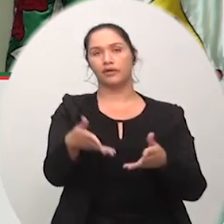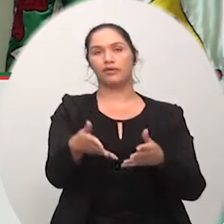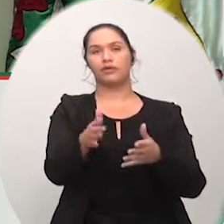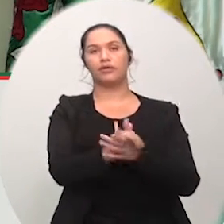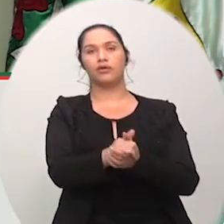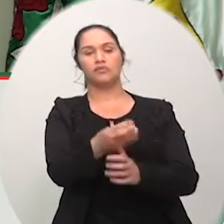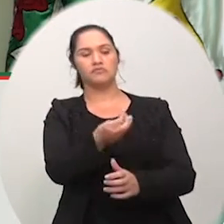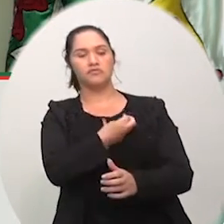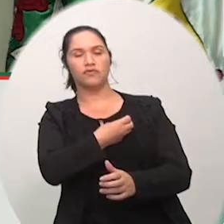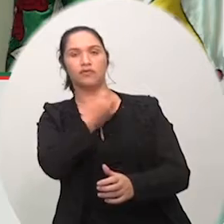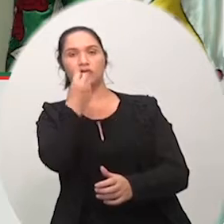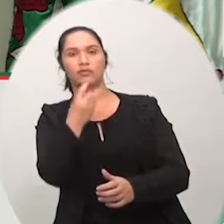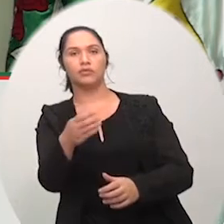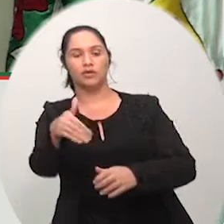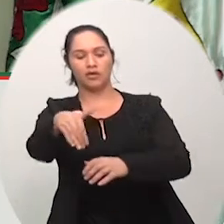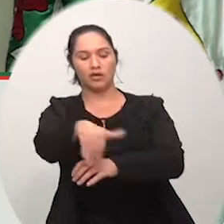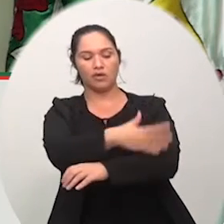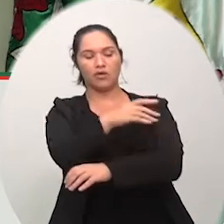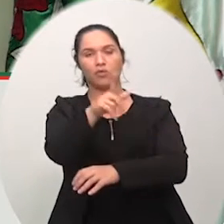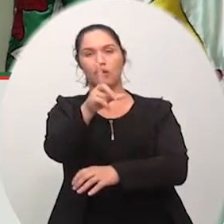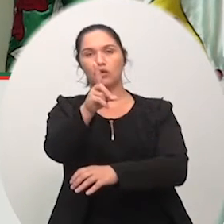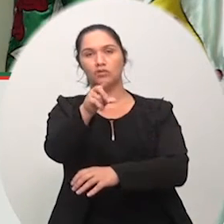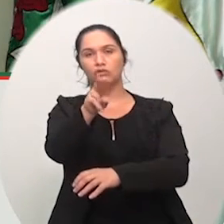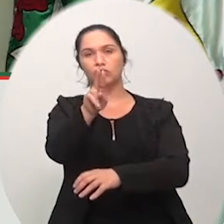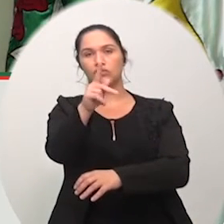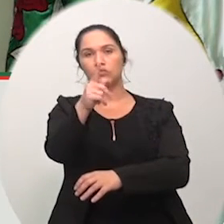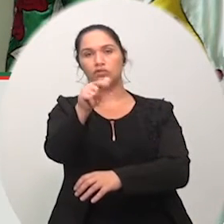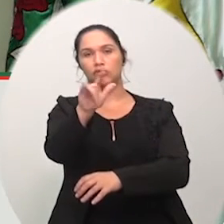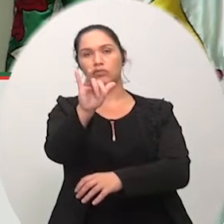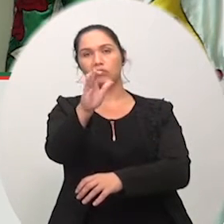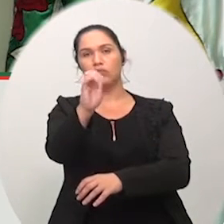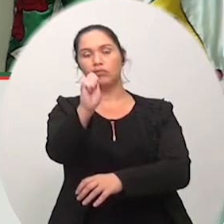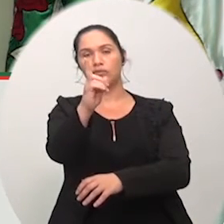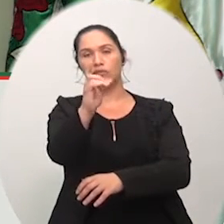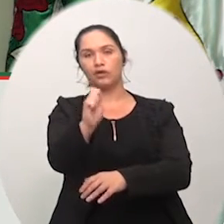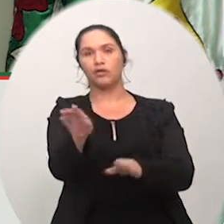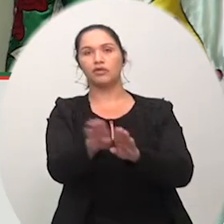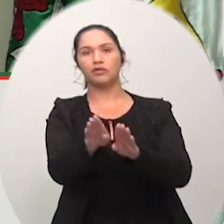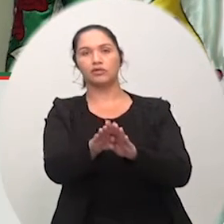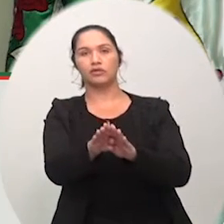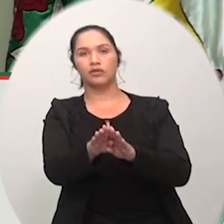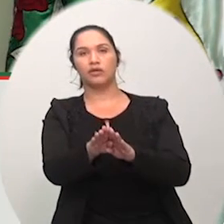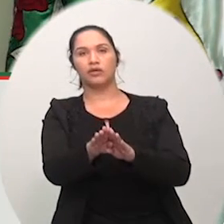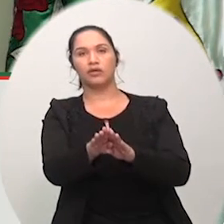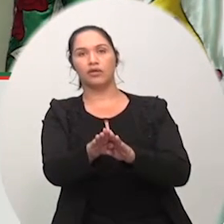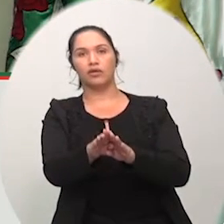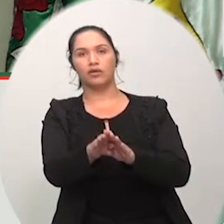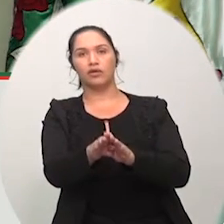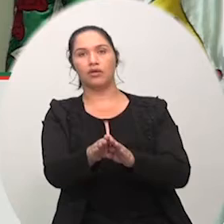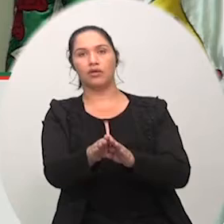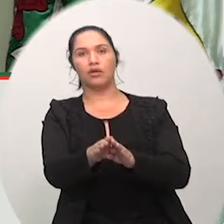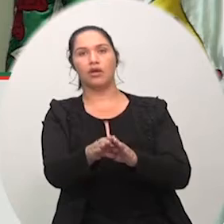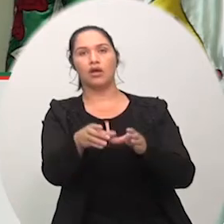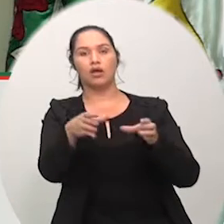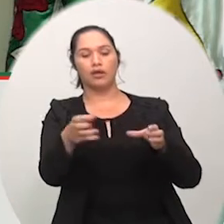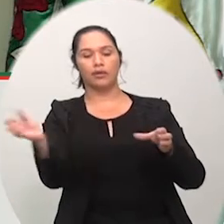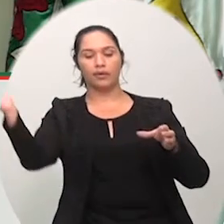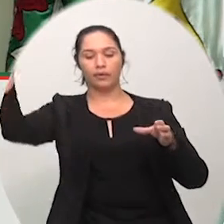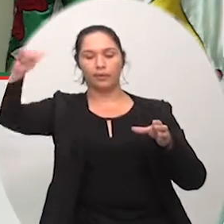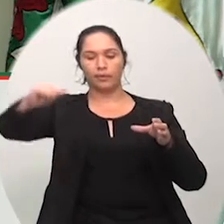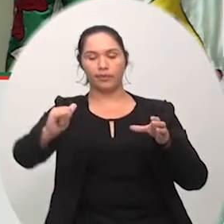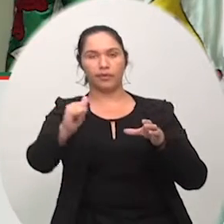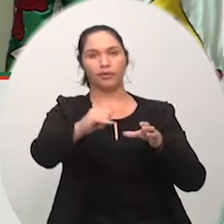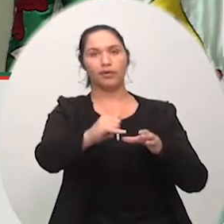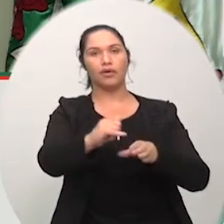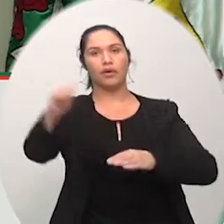temos uma duplicação pronta temos um aeroporto regional funcionando que dá para ampliar e fazer um terminal de carga que isso